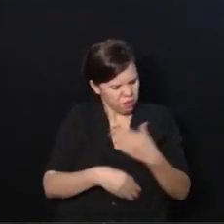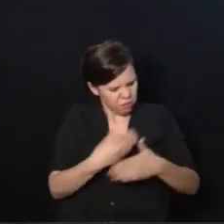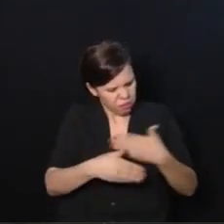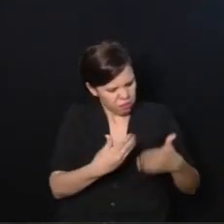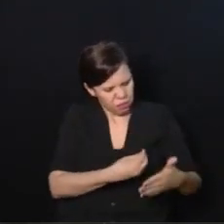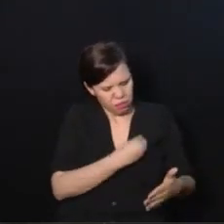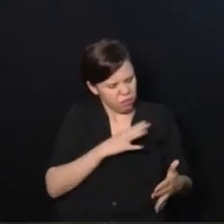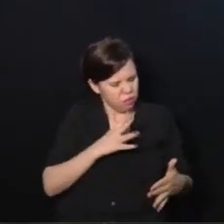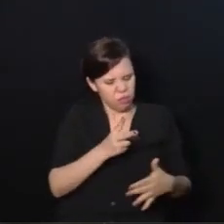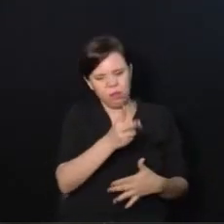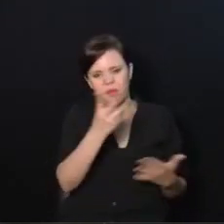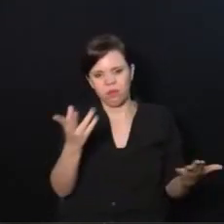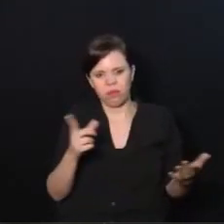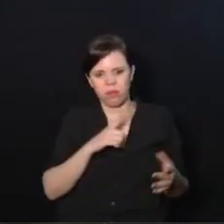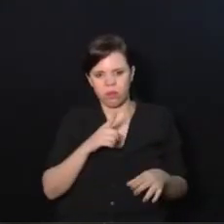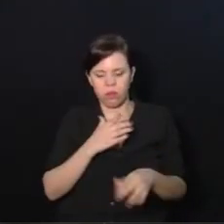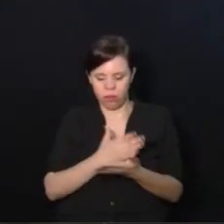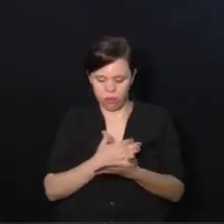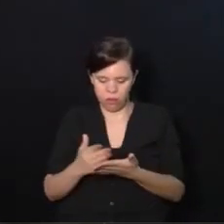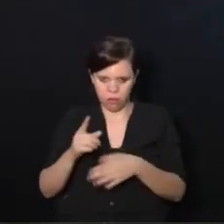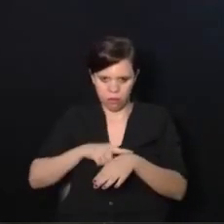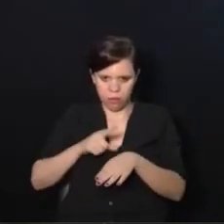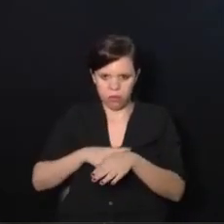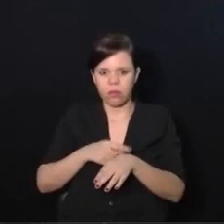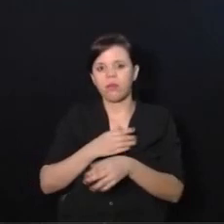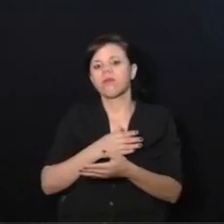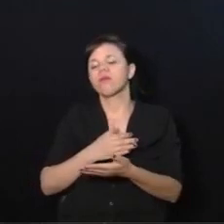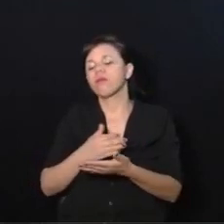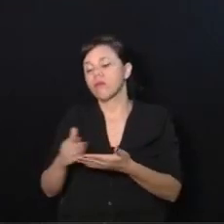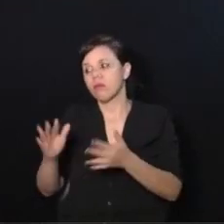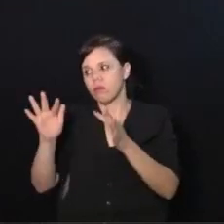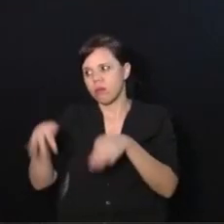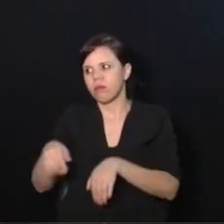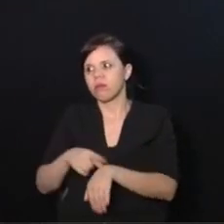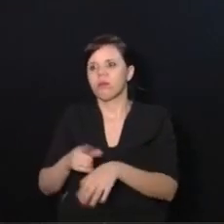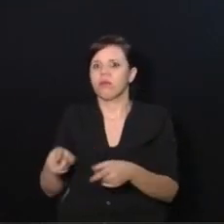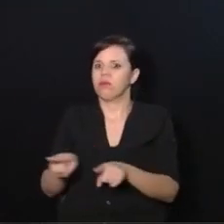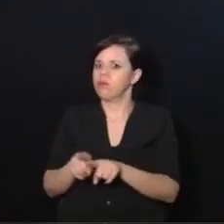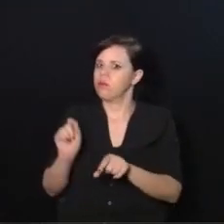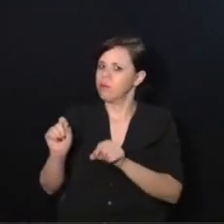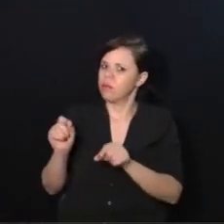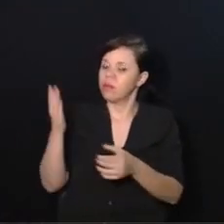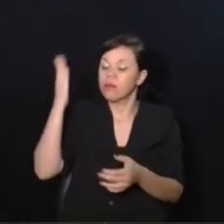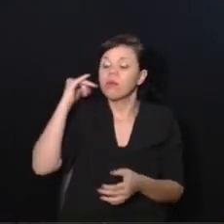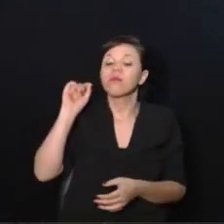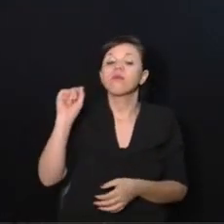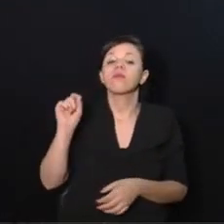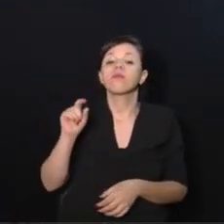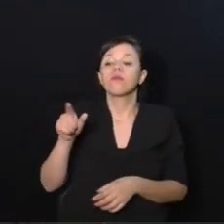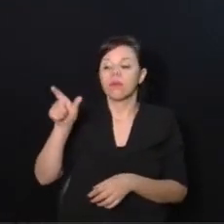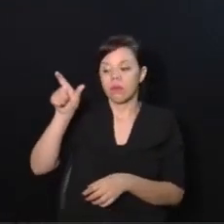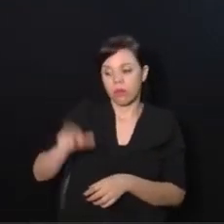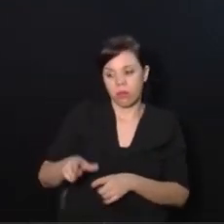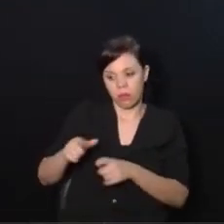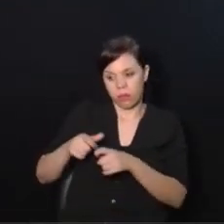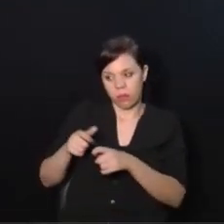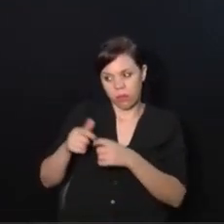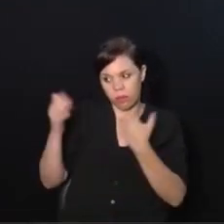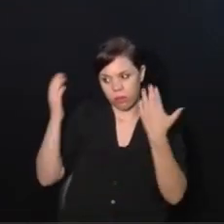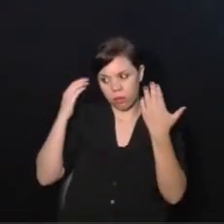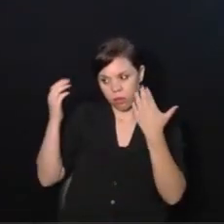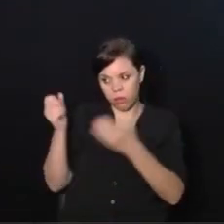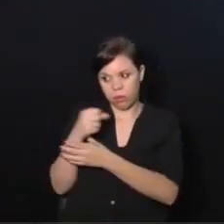Gente, reabilitação ela tem começo, meio e fim. E quem sabe disso é o terapeuta. E não